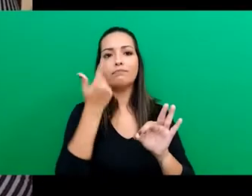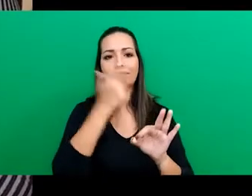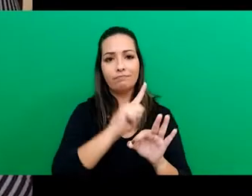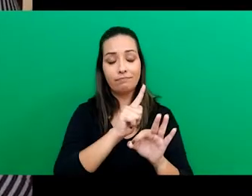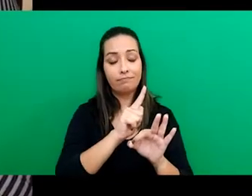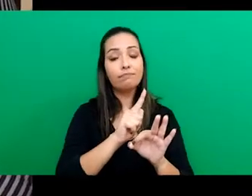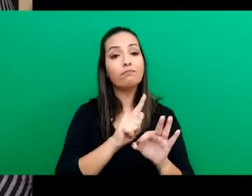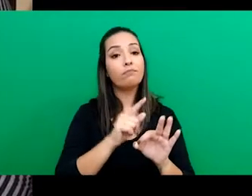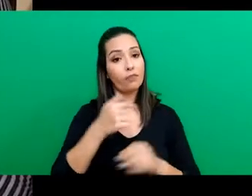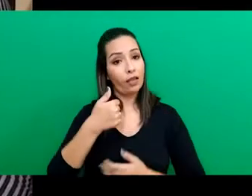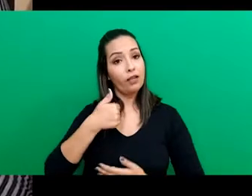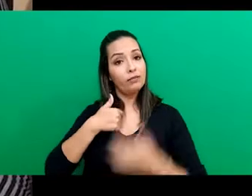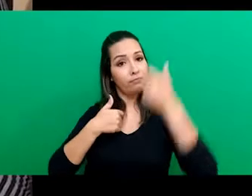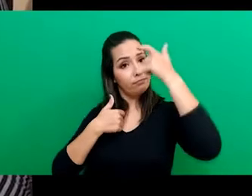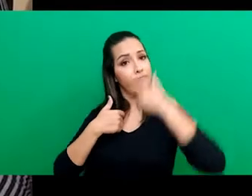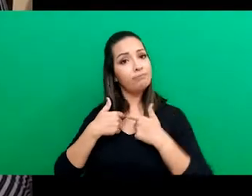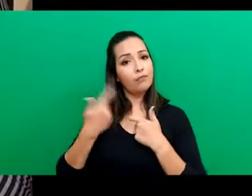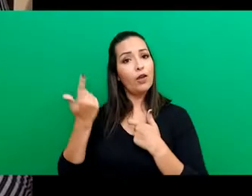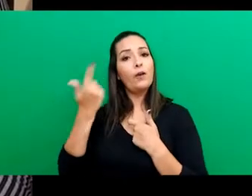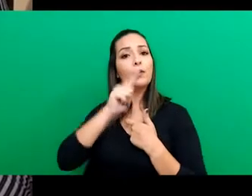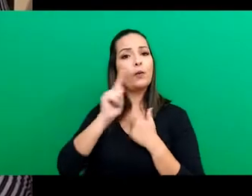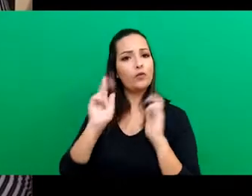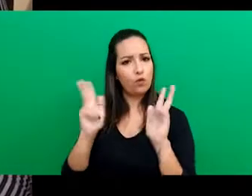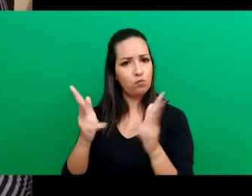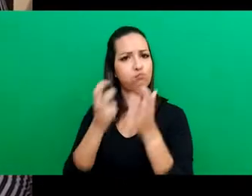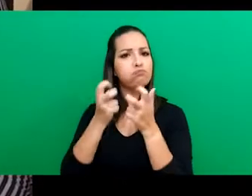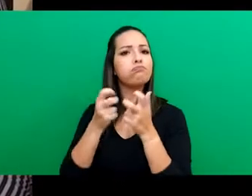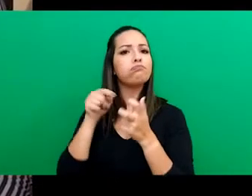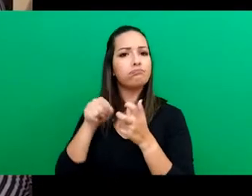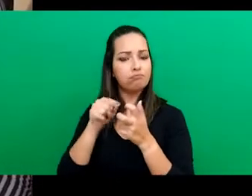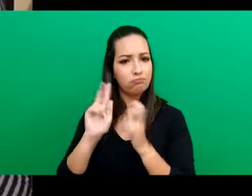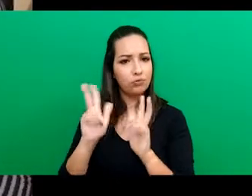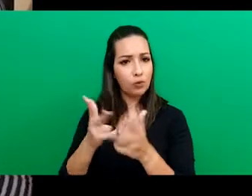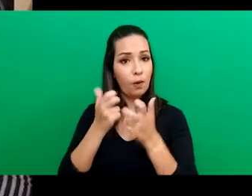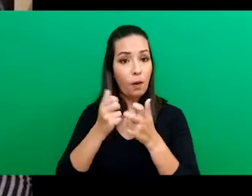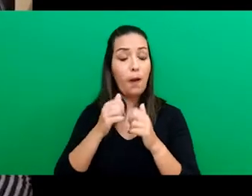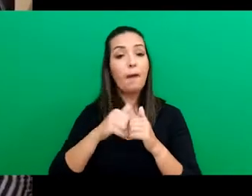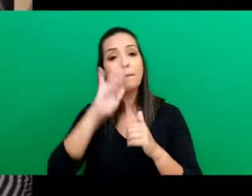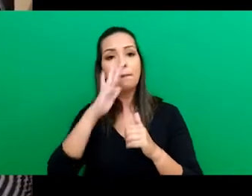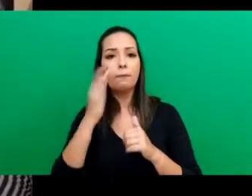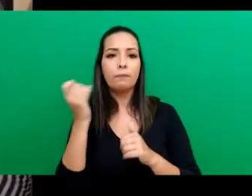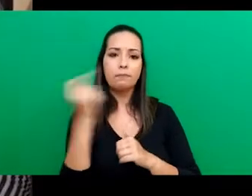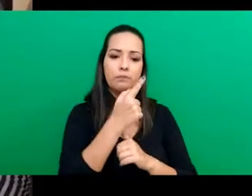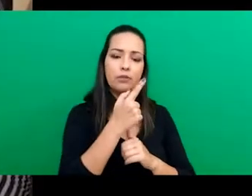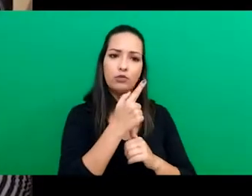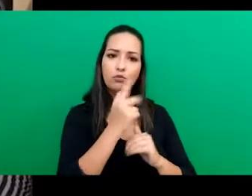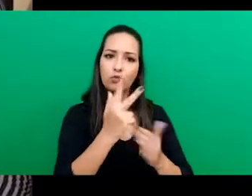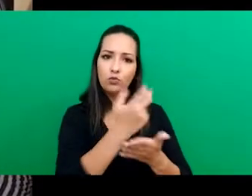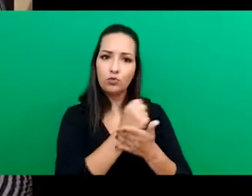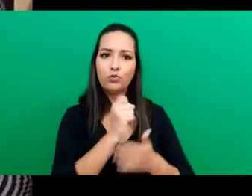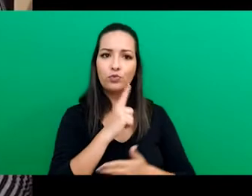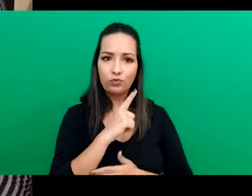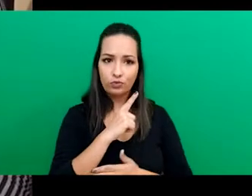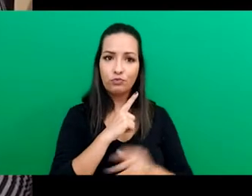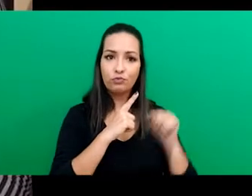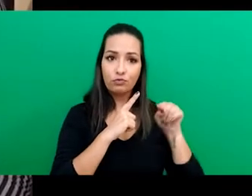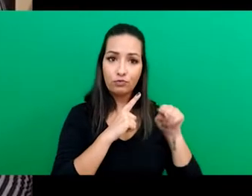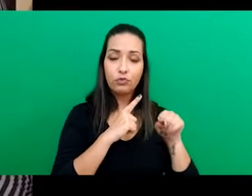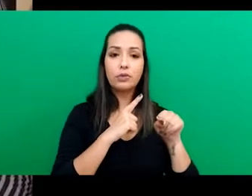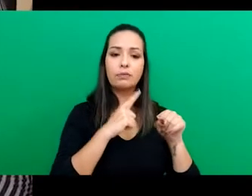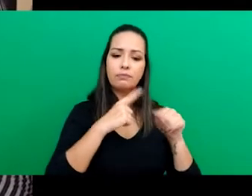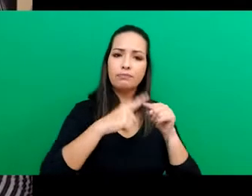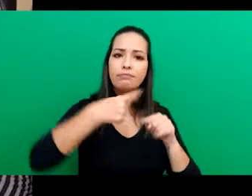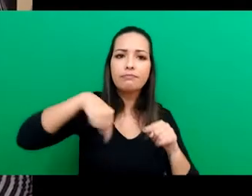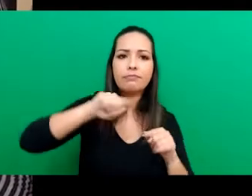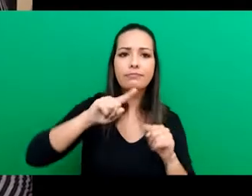Eu consegui lucrar muito mais do que já estava lucrando através desse dia